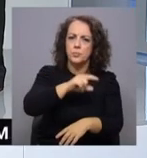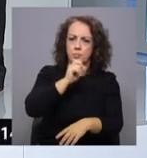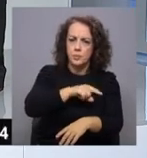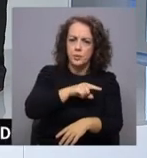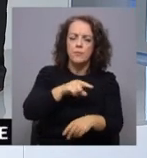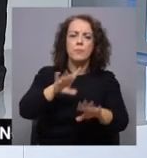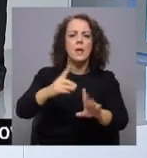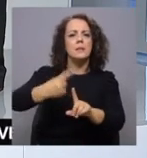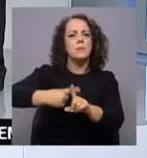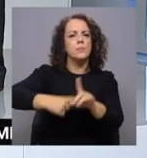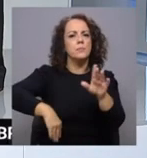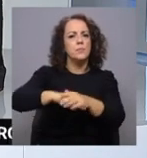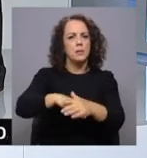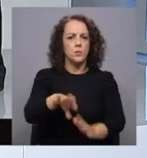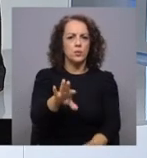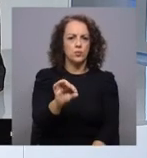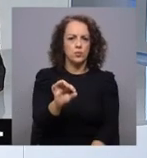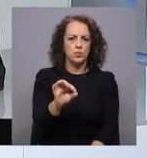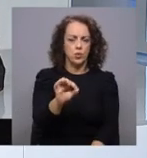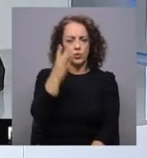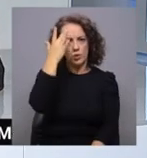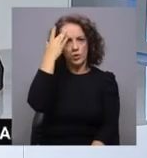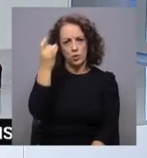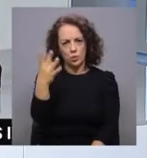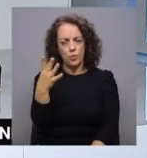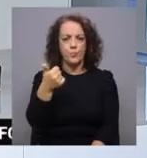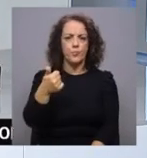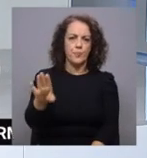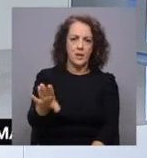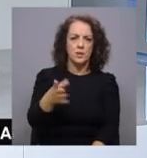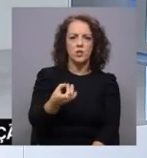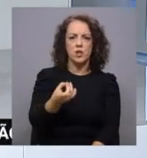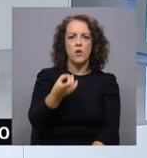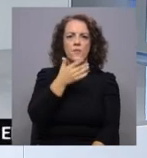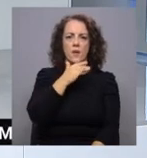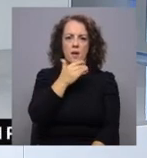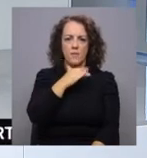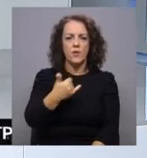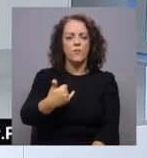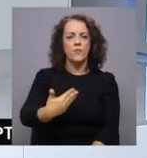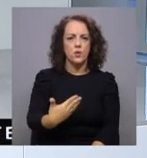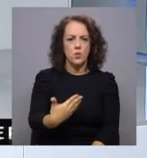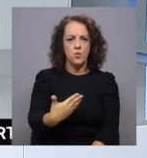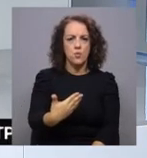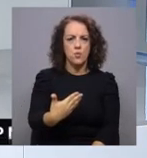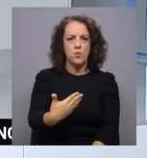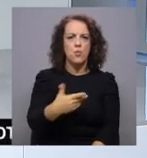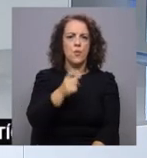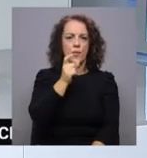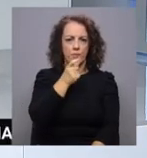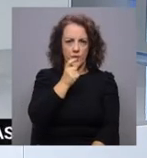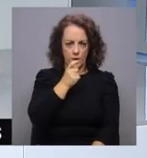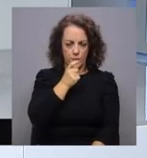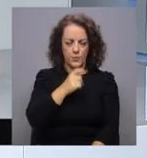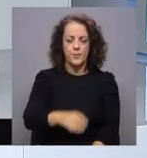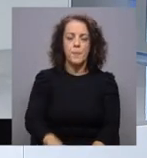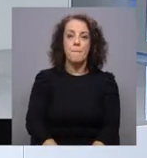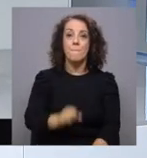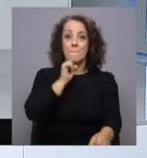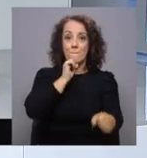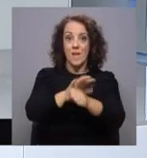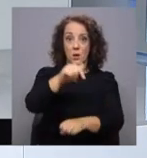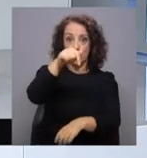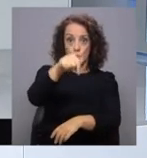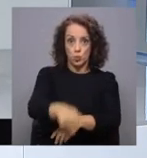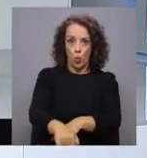máximas de 18 graus para Setúbal e Leste, 19 para Évora, 21 graus de máxima para Faro. Na costa sul vamos